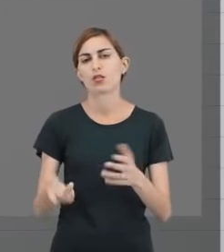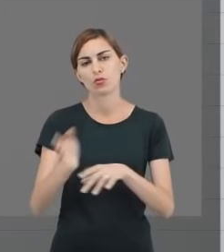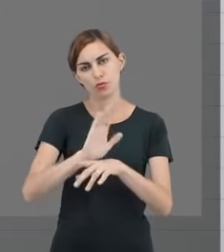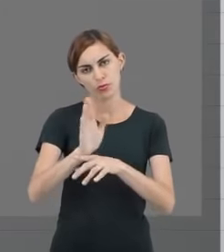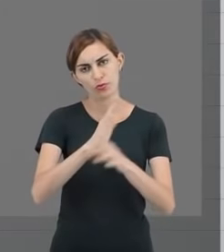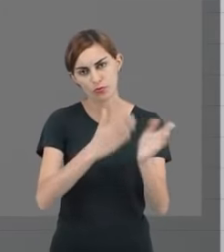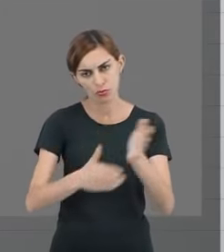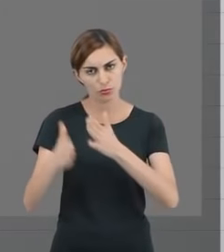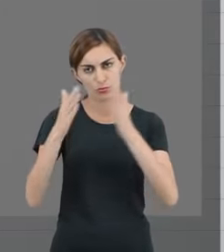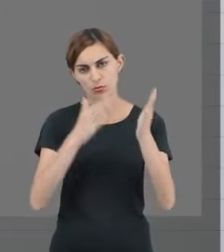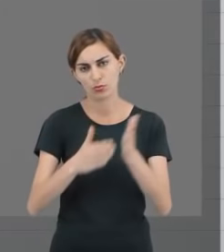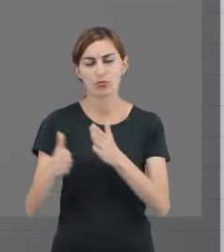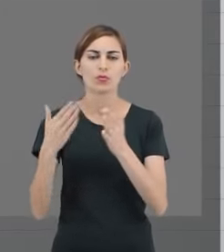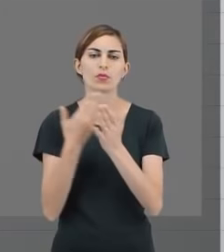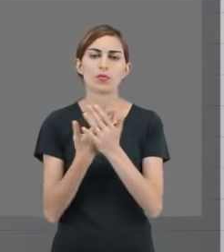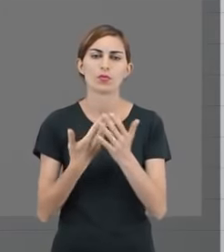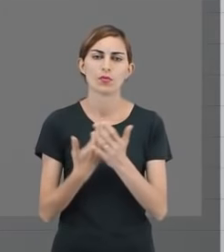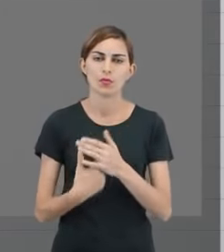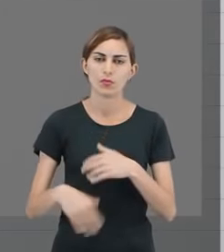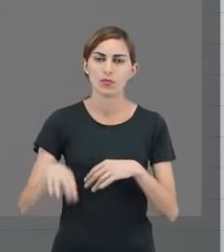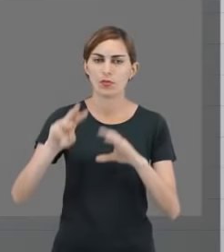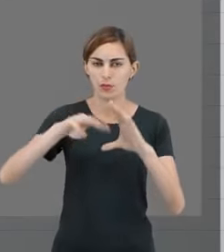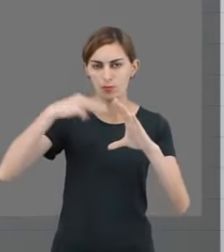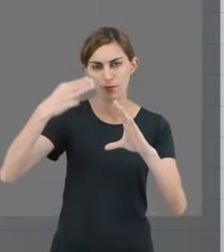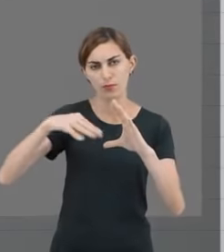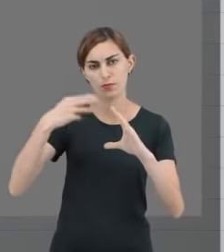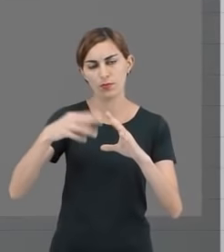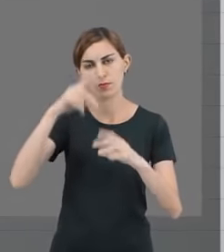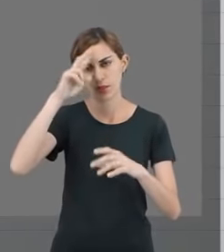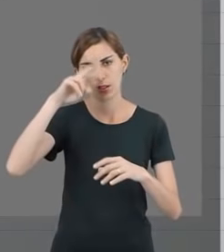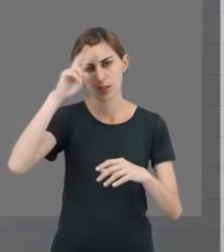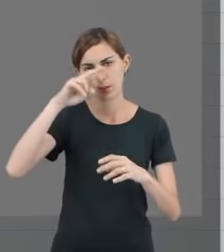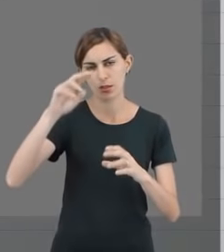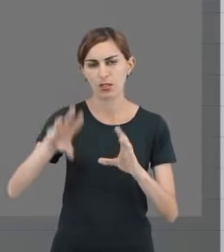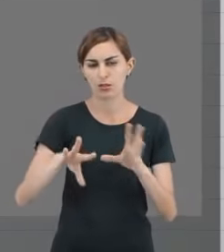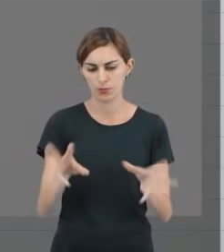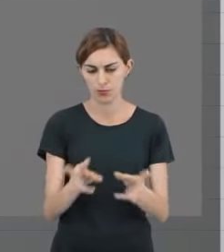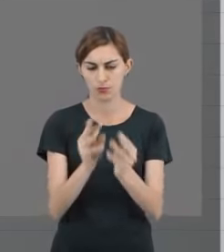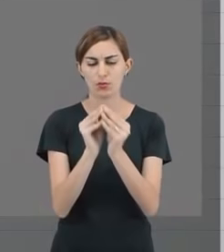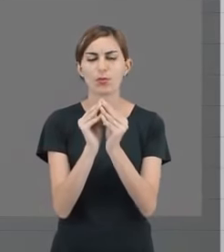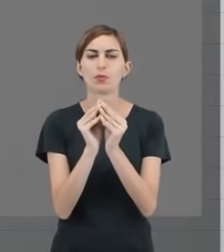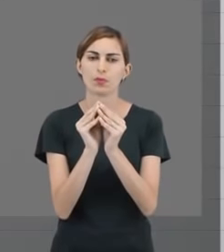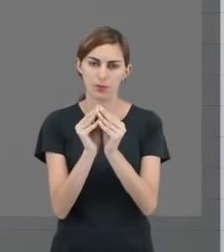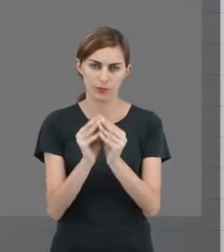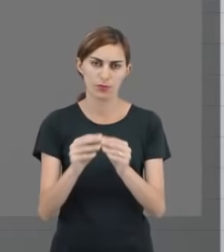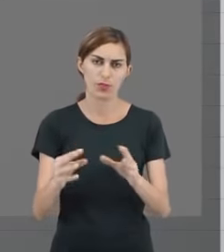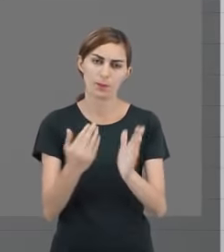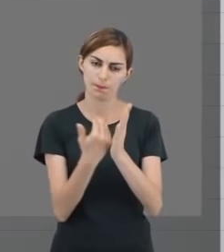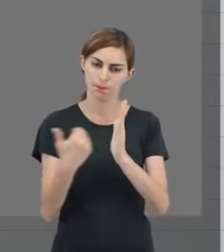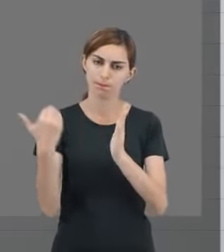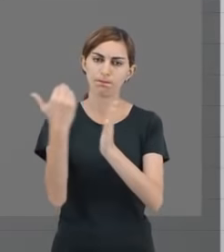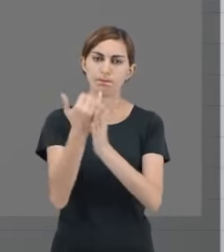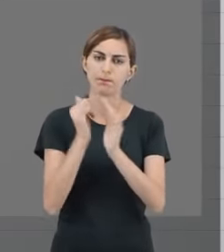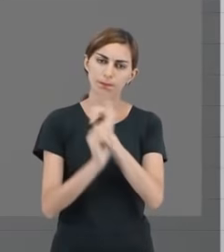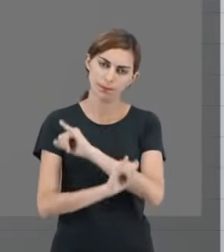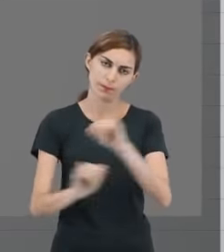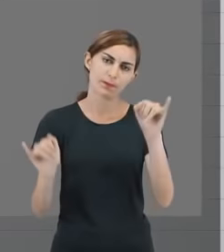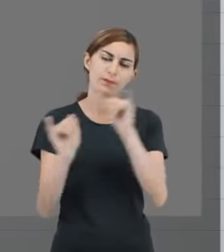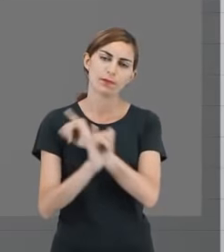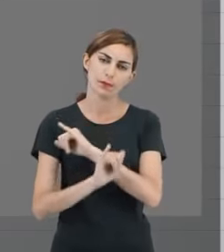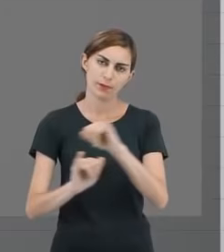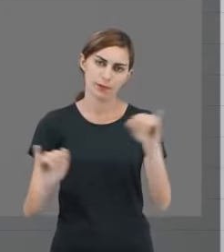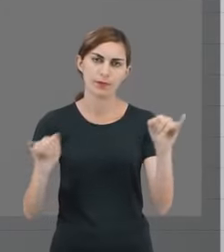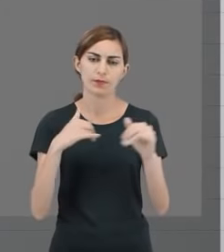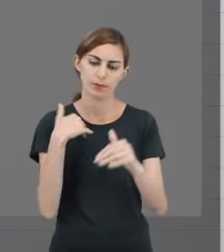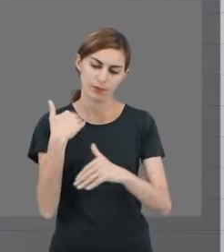nas videoaulas, certo? Então você recebe destaques, são lembretes, são complementos que vão acrescentando informação para